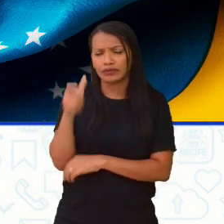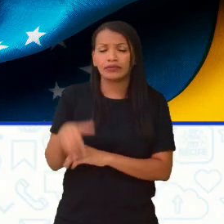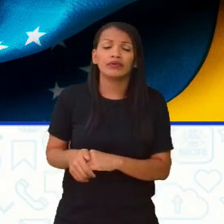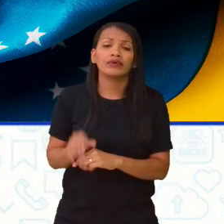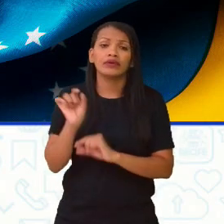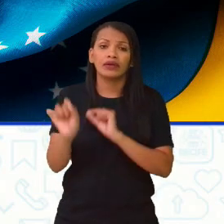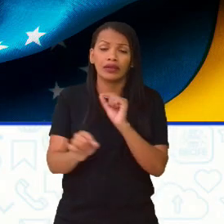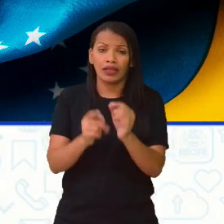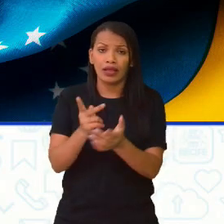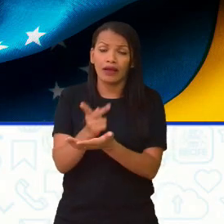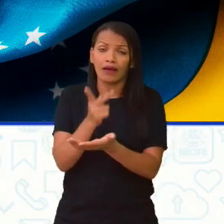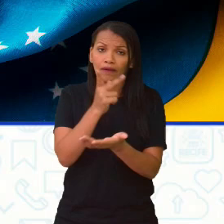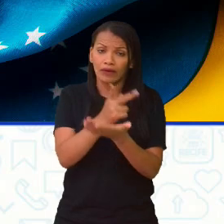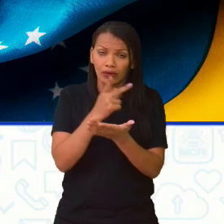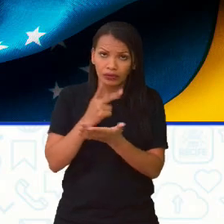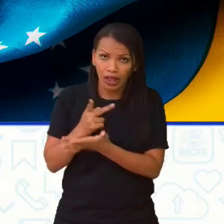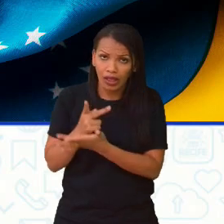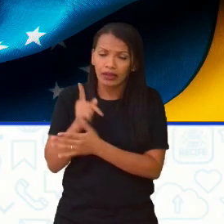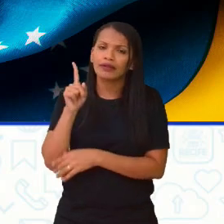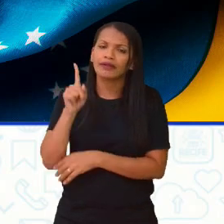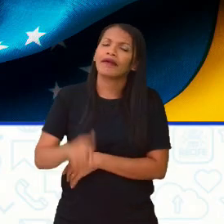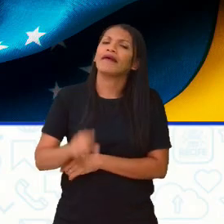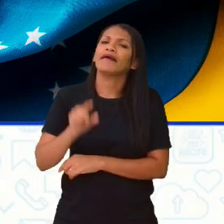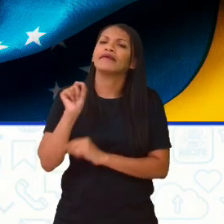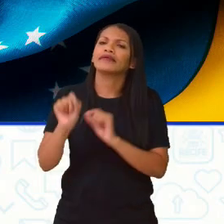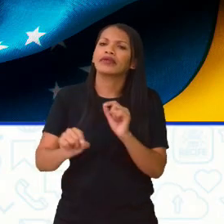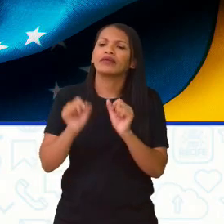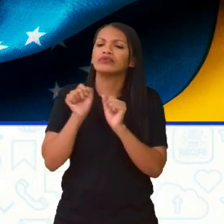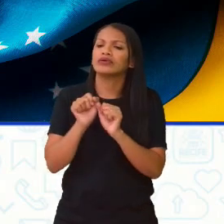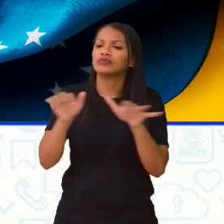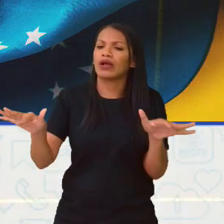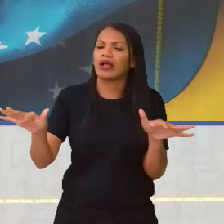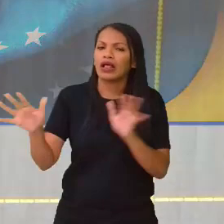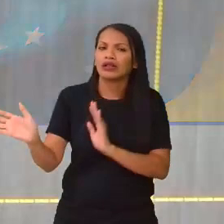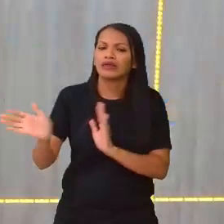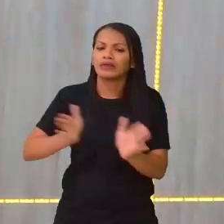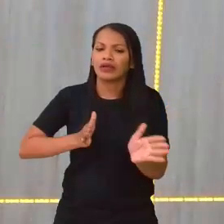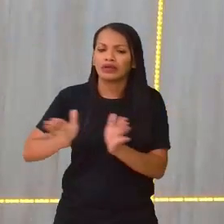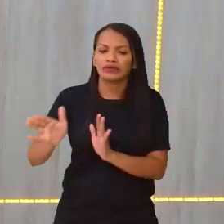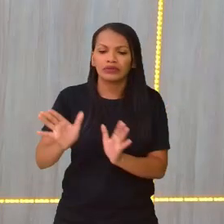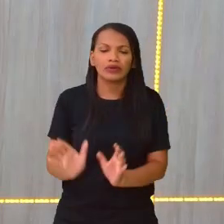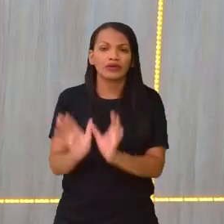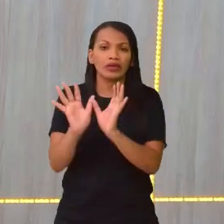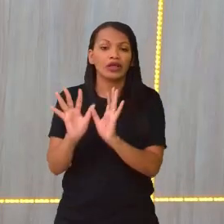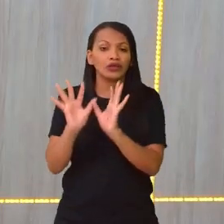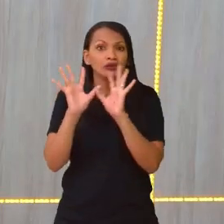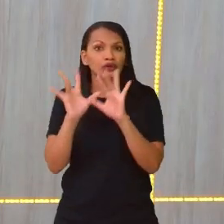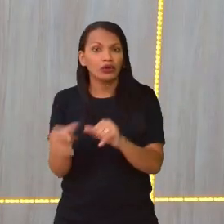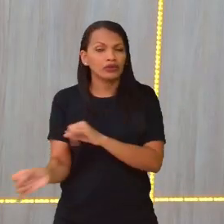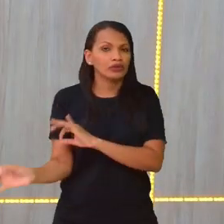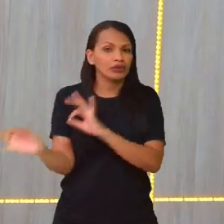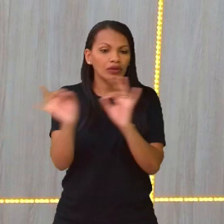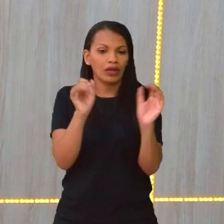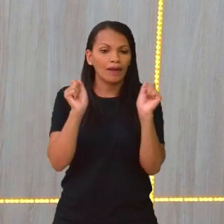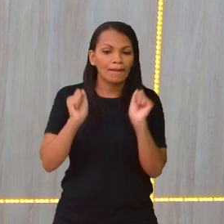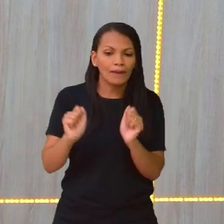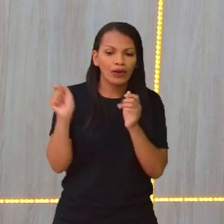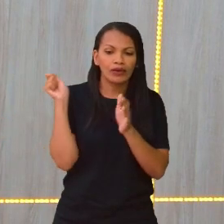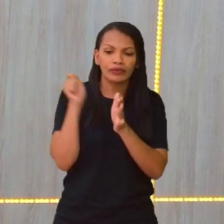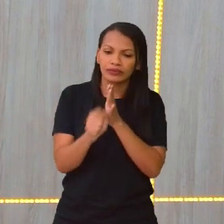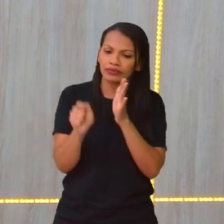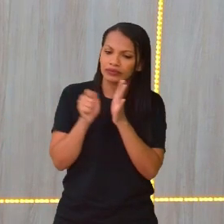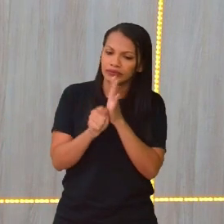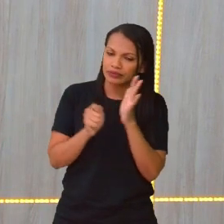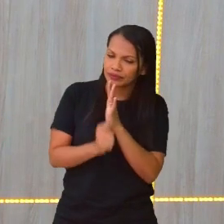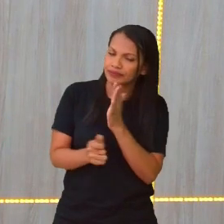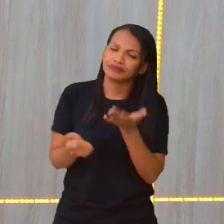que acontece e que é espalhado durante a Copa, em que todo mundo que está assistindo pode anotar os placares dos